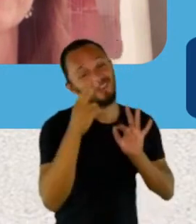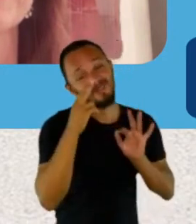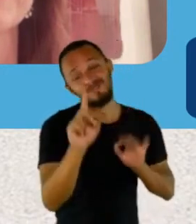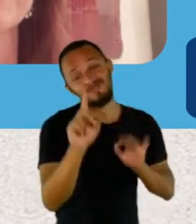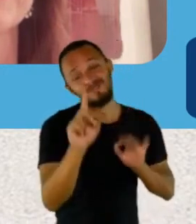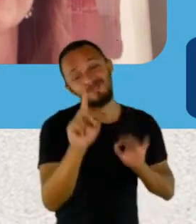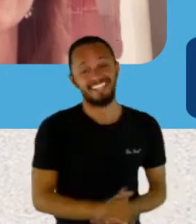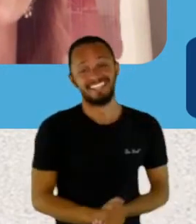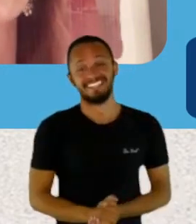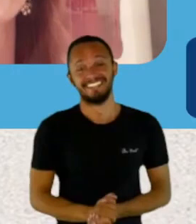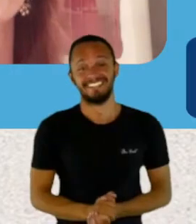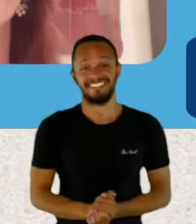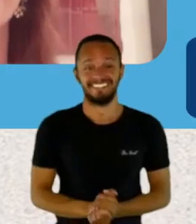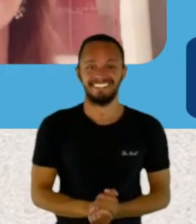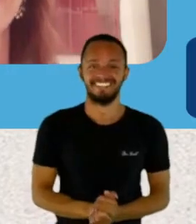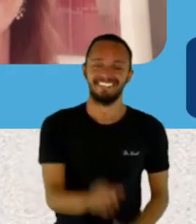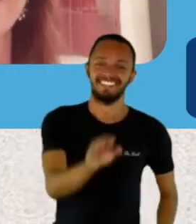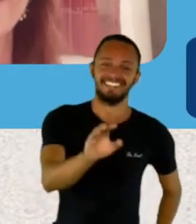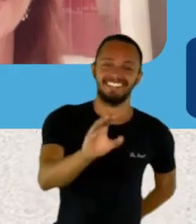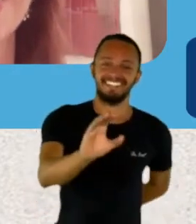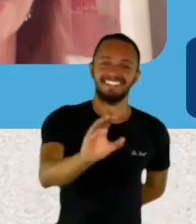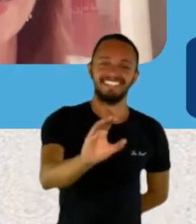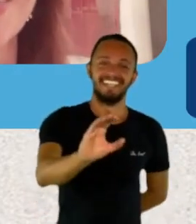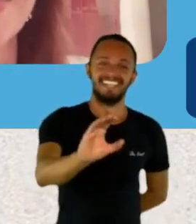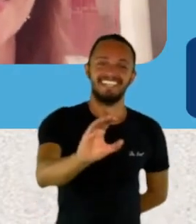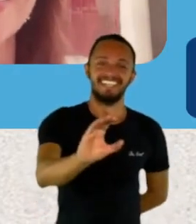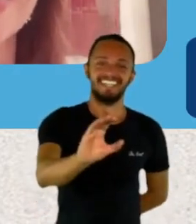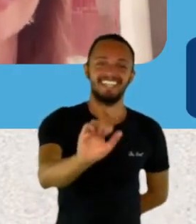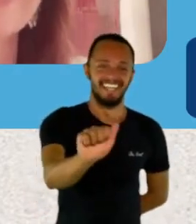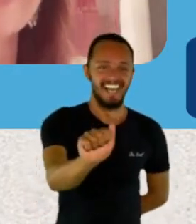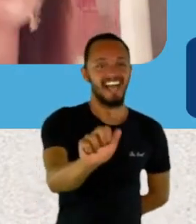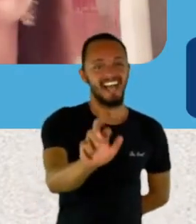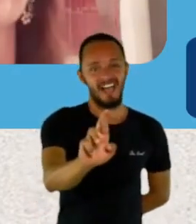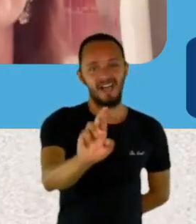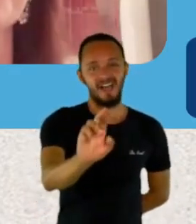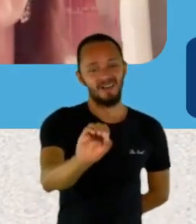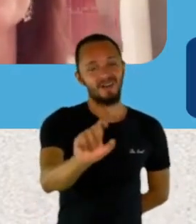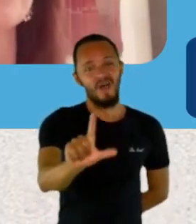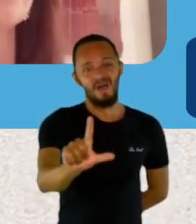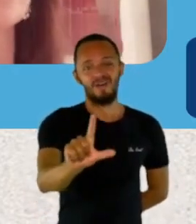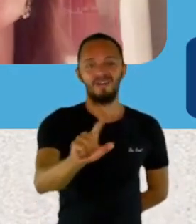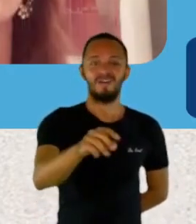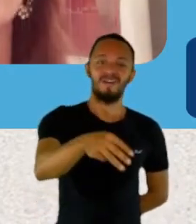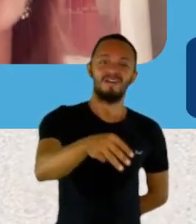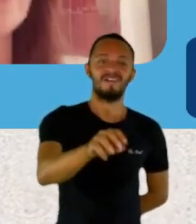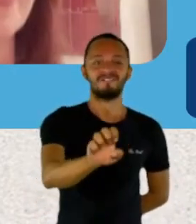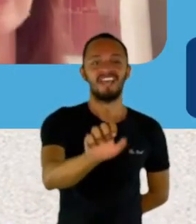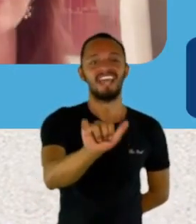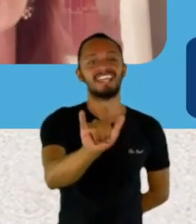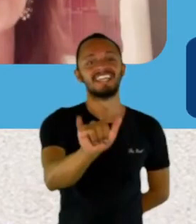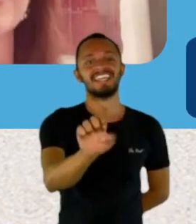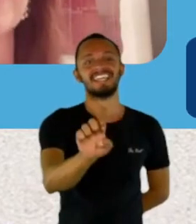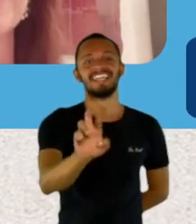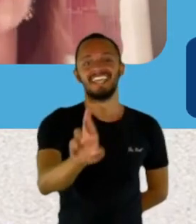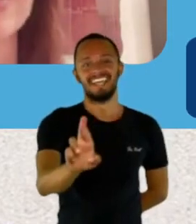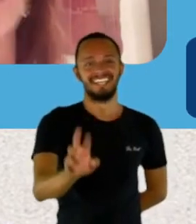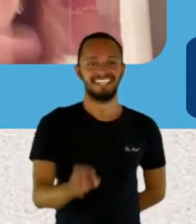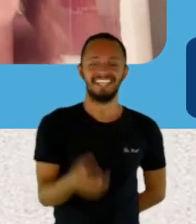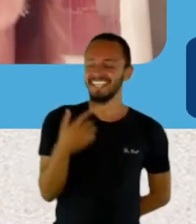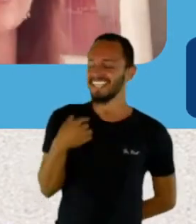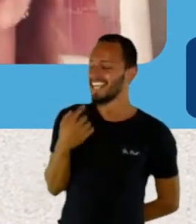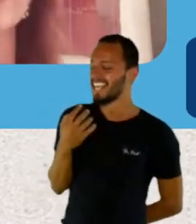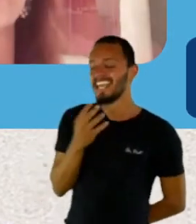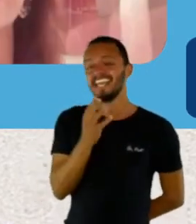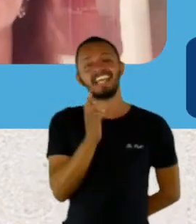Carol Meier. Que legal, gente. Que ótimo. Não sabia mesmo, eu estou louca, eu sou louca para aprender Libras,